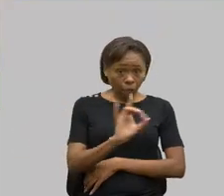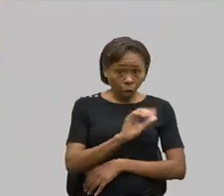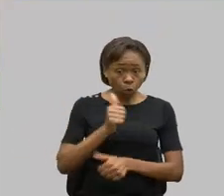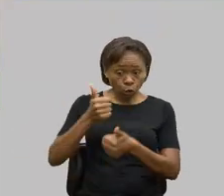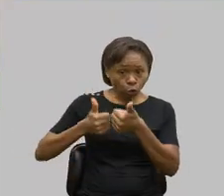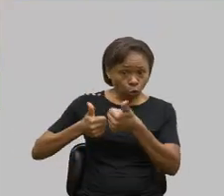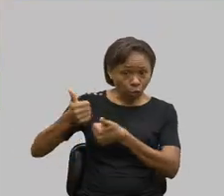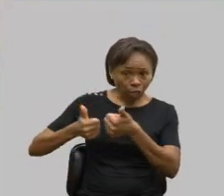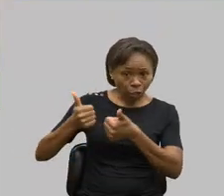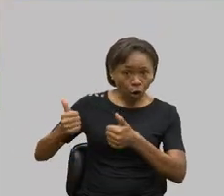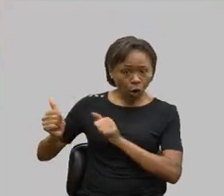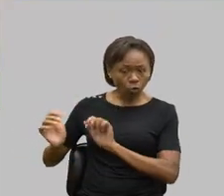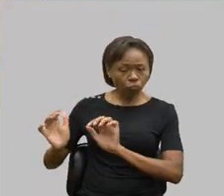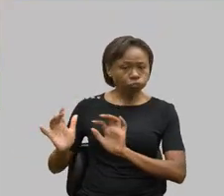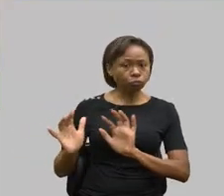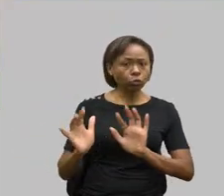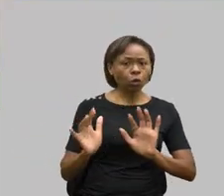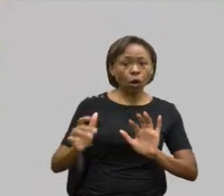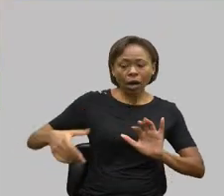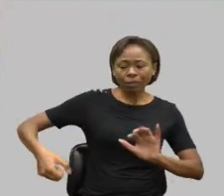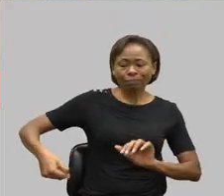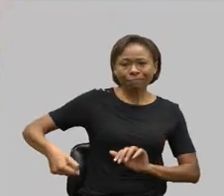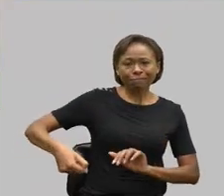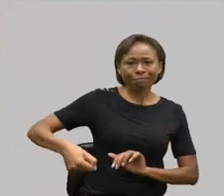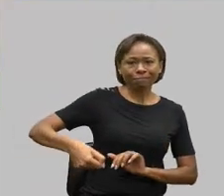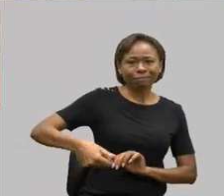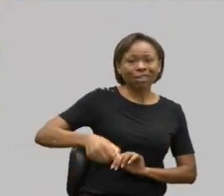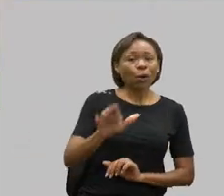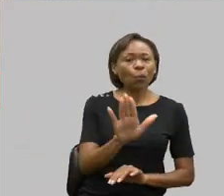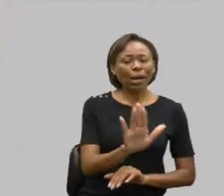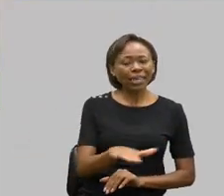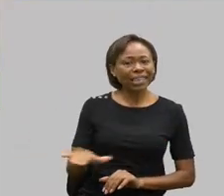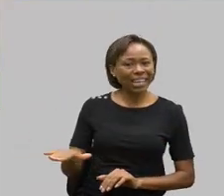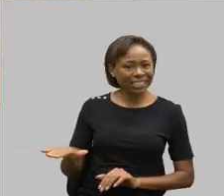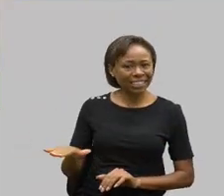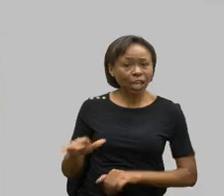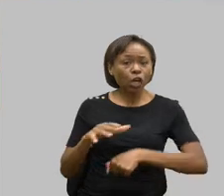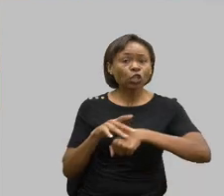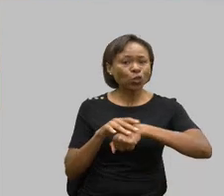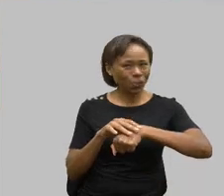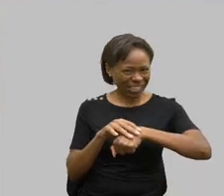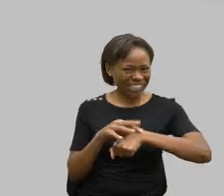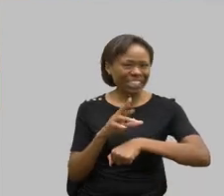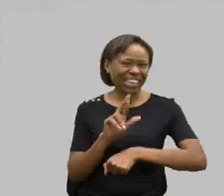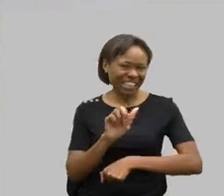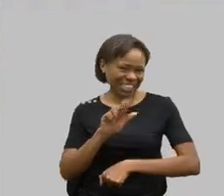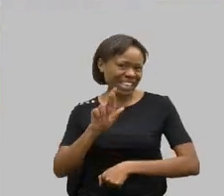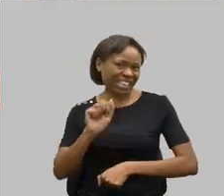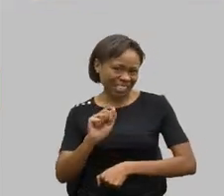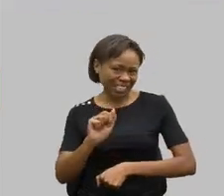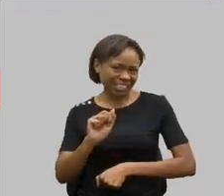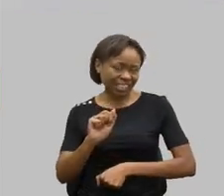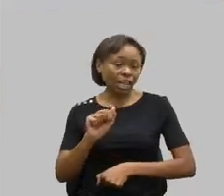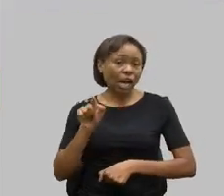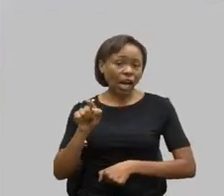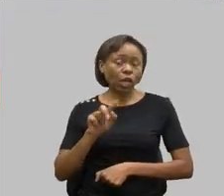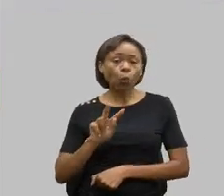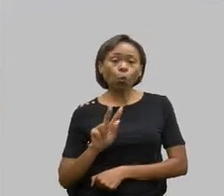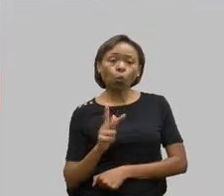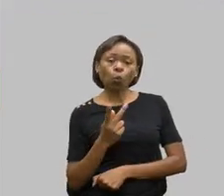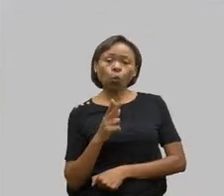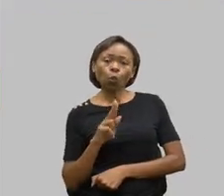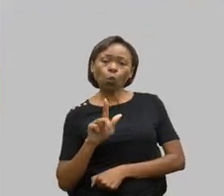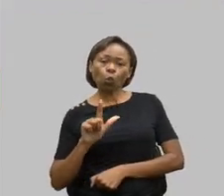criança com uma doença rara diferente, e, em vez de ter Hulk, estava escrito